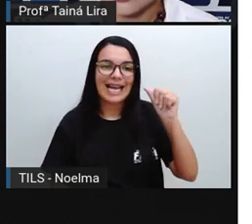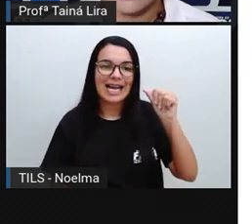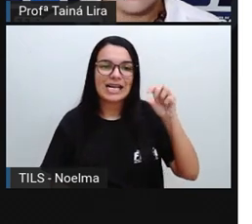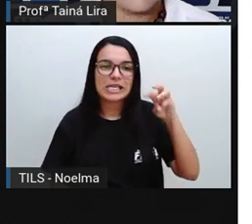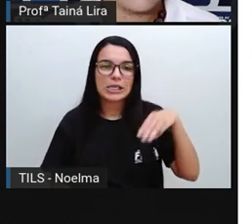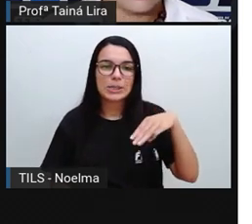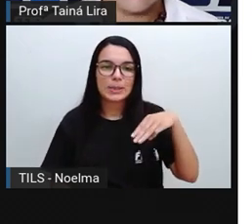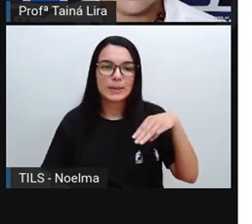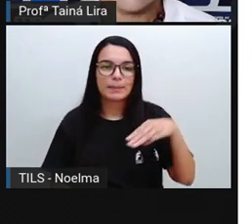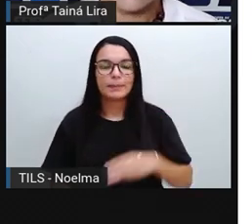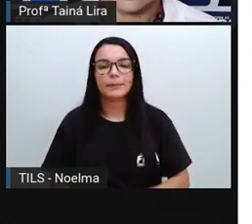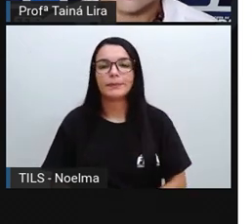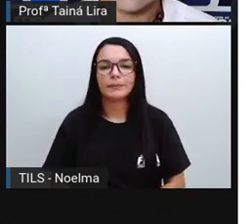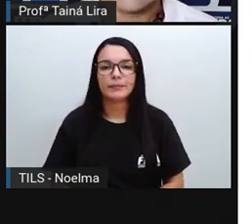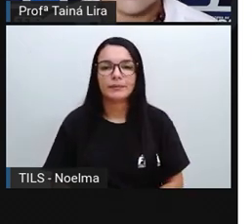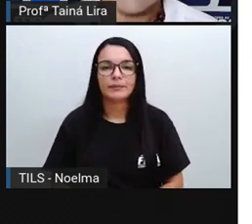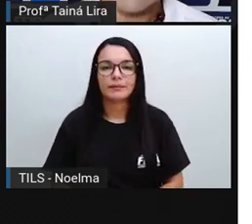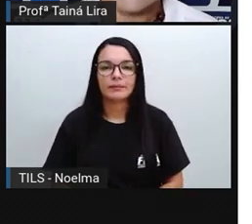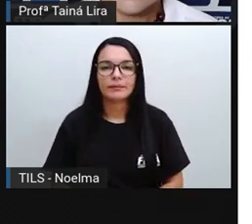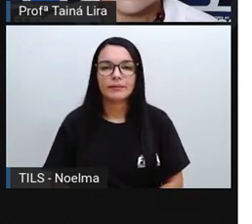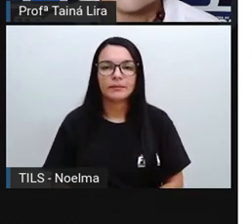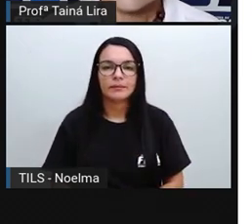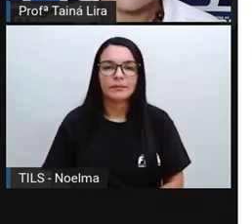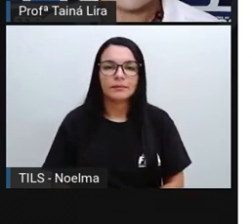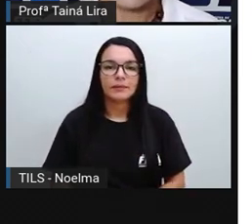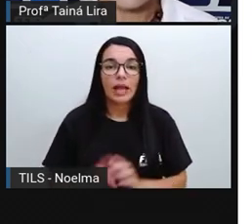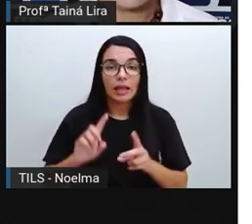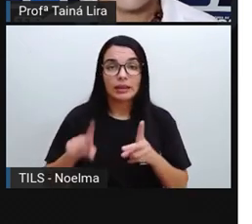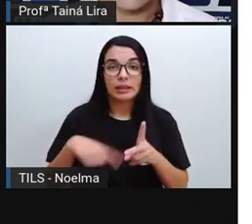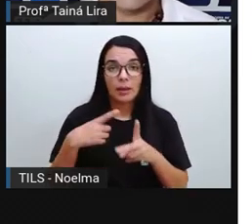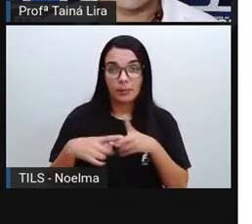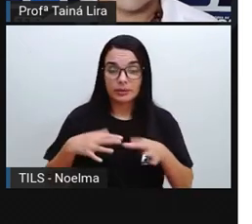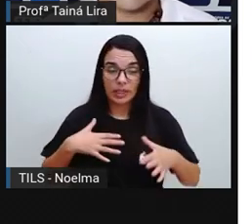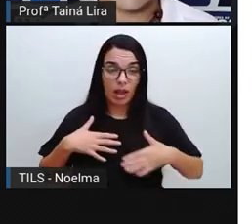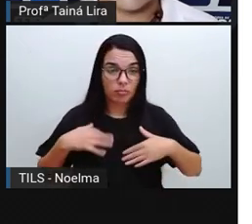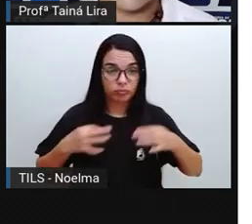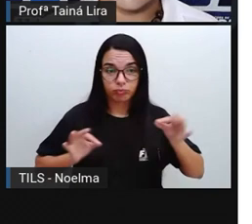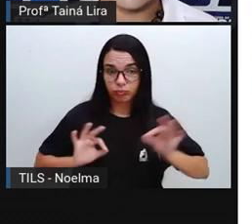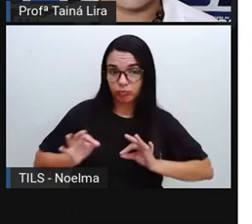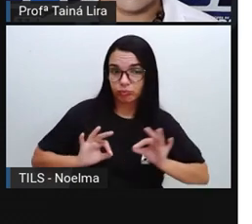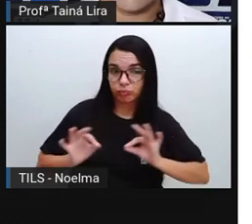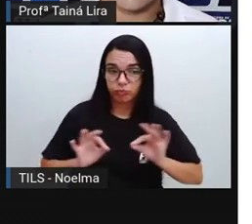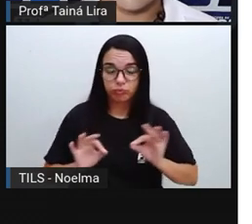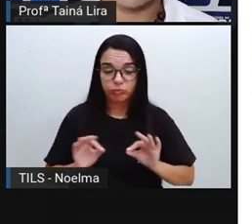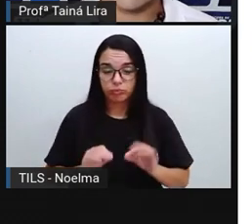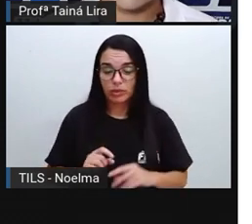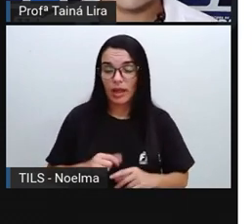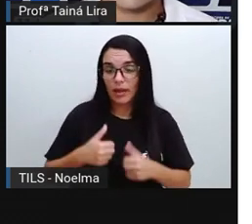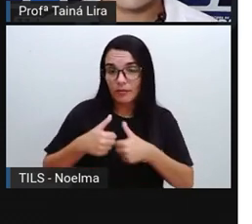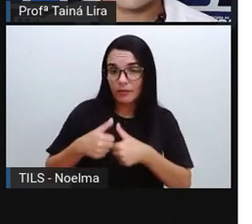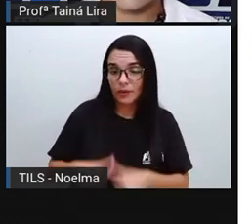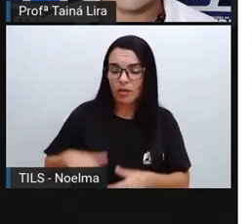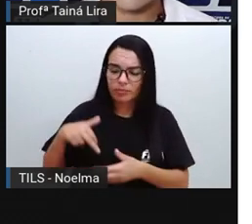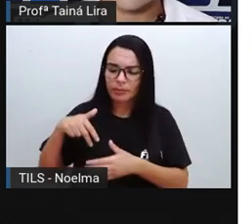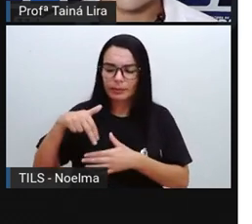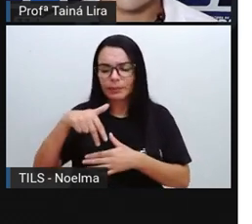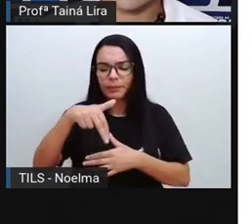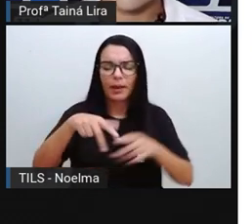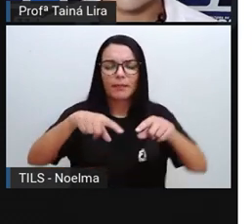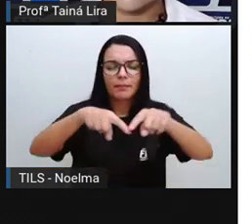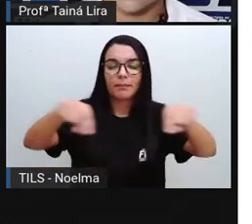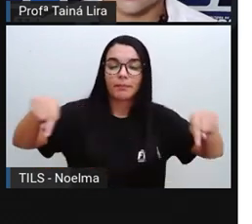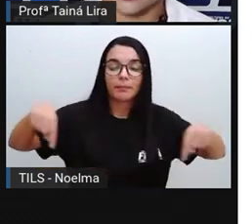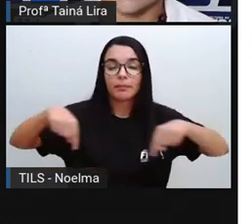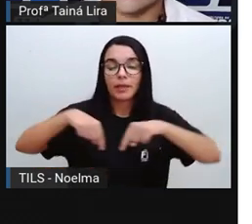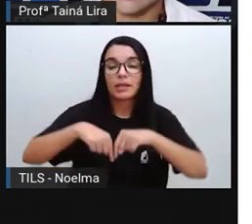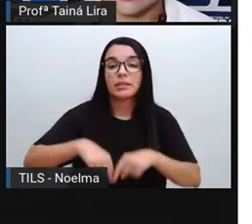antes do meio-dia, tá? Depois que ela se arrumou ali em uma hora, ela vai andando até a pracinha em